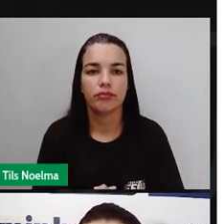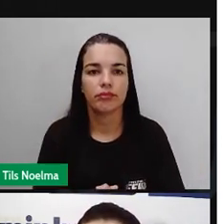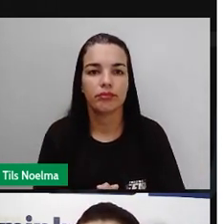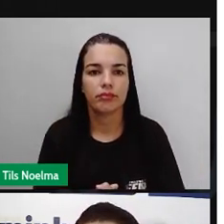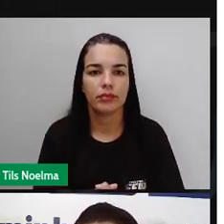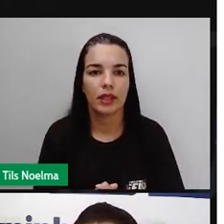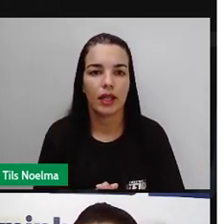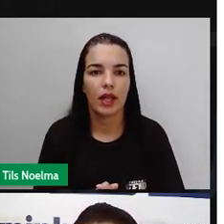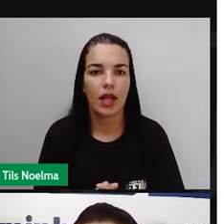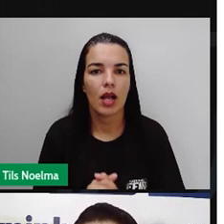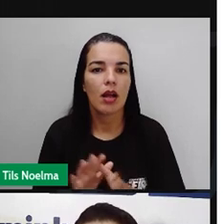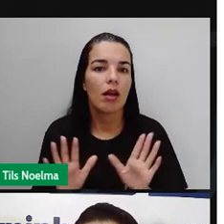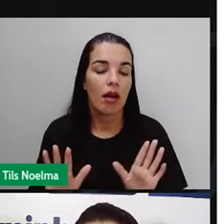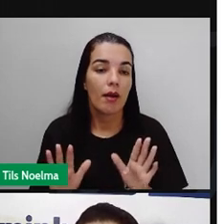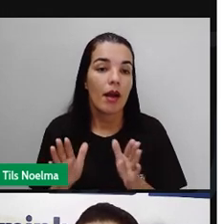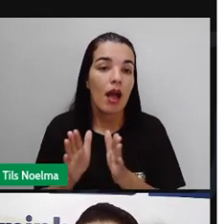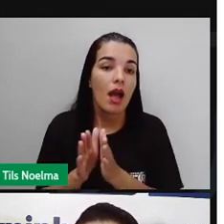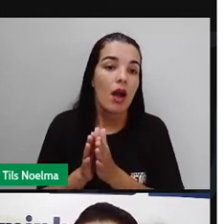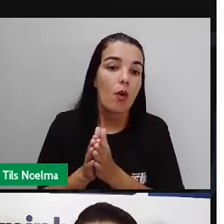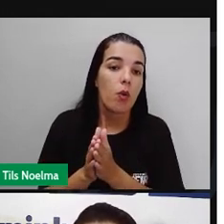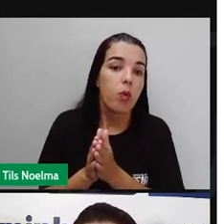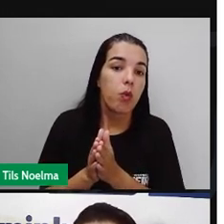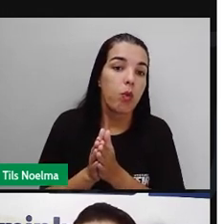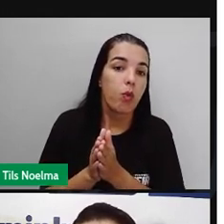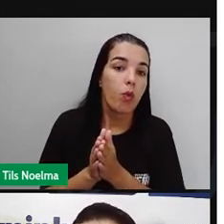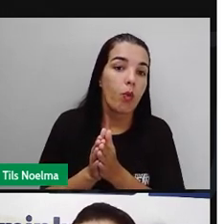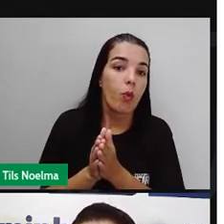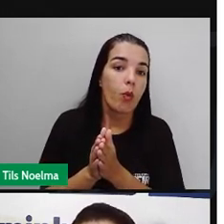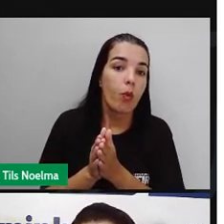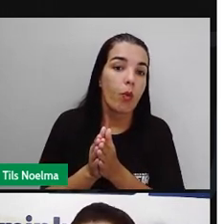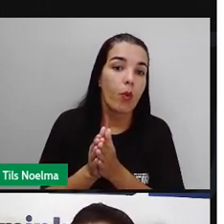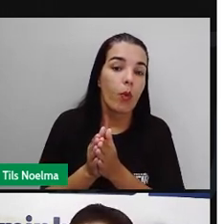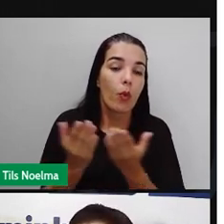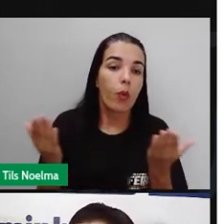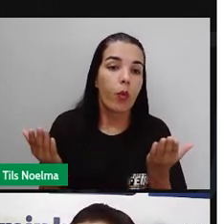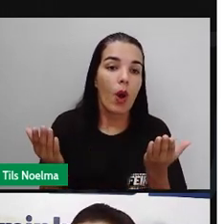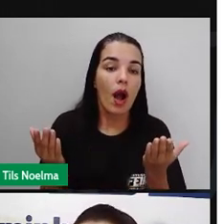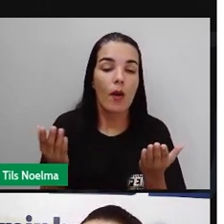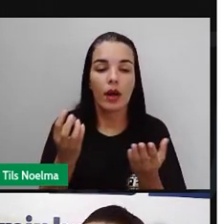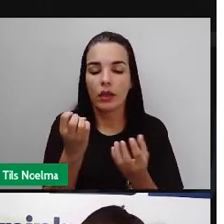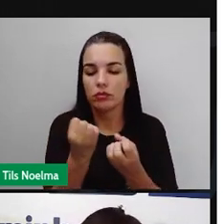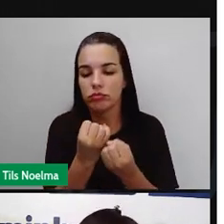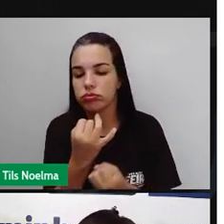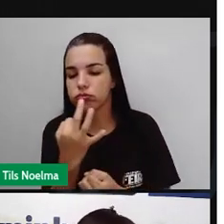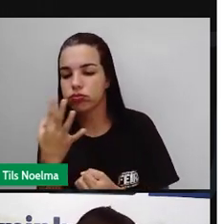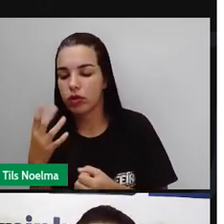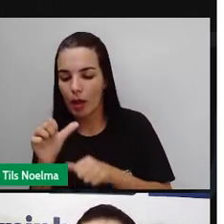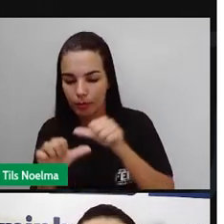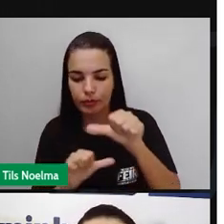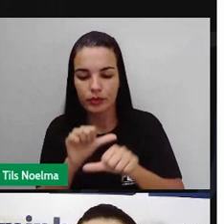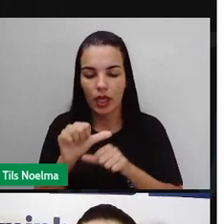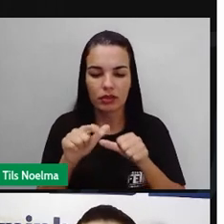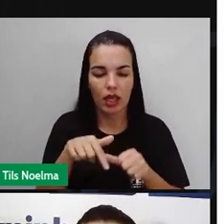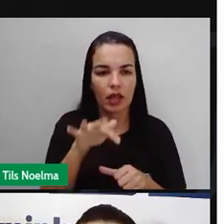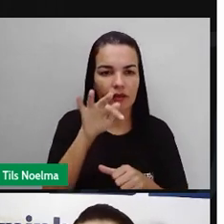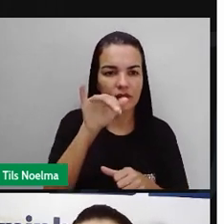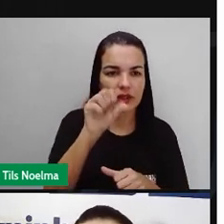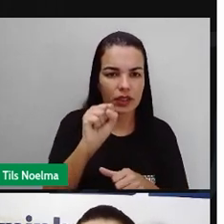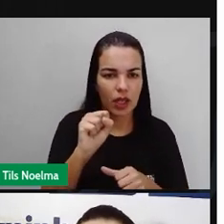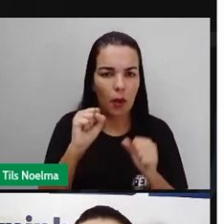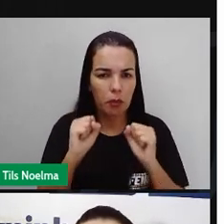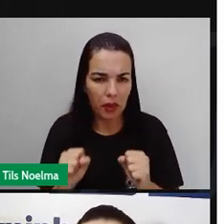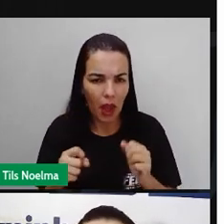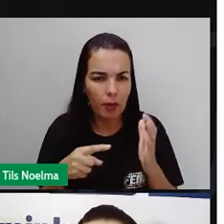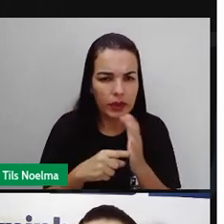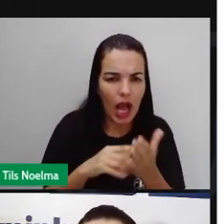local onde vivemos podem estar relacionadas com o objetivo da aula? Está sim relacionado a essas mudanças.